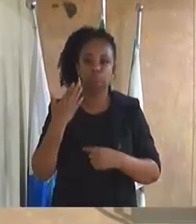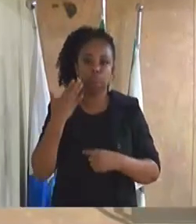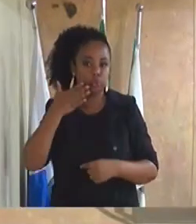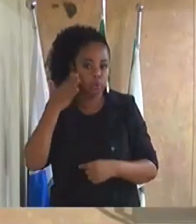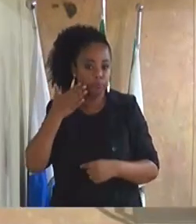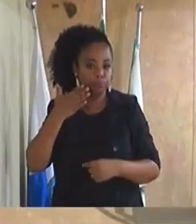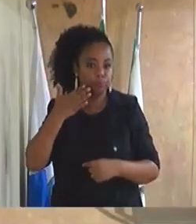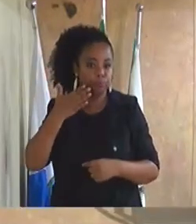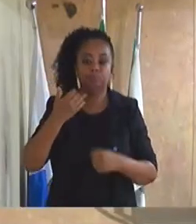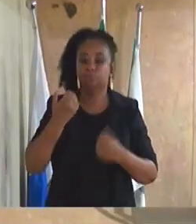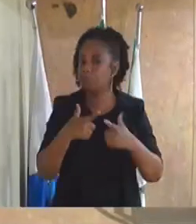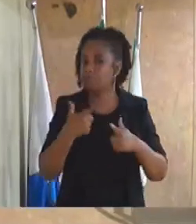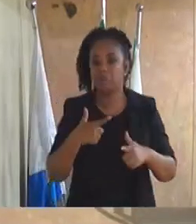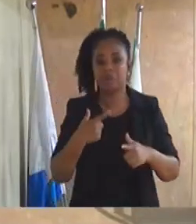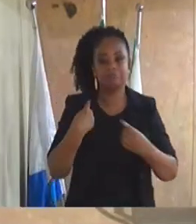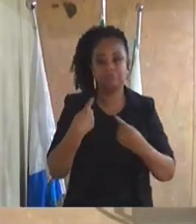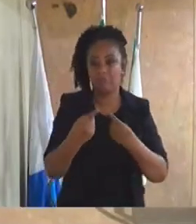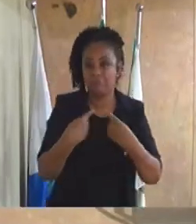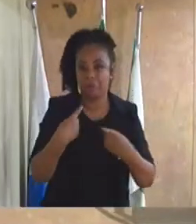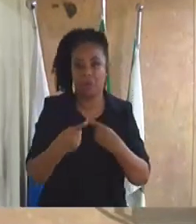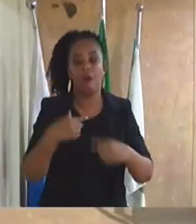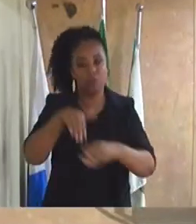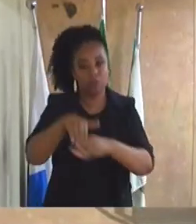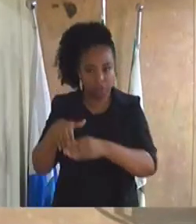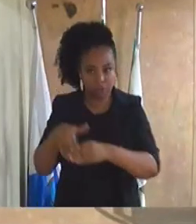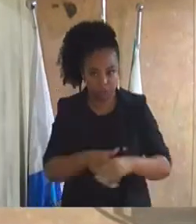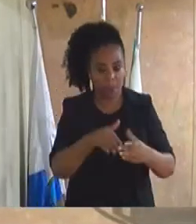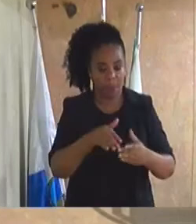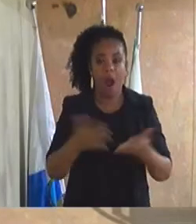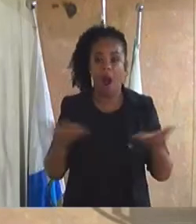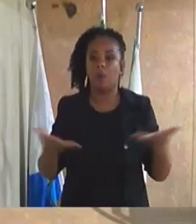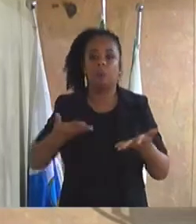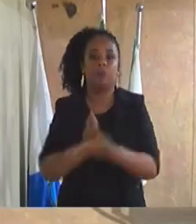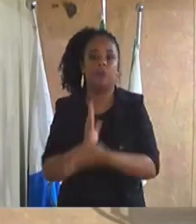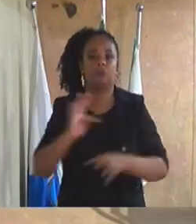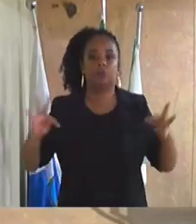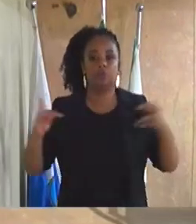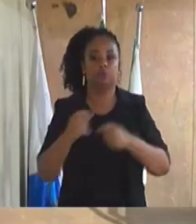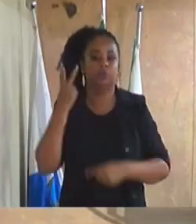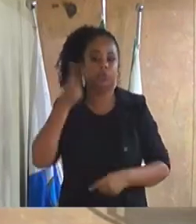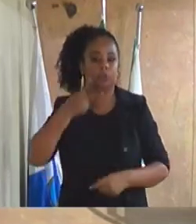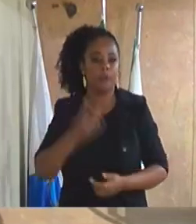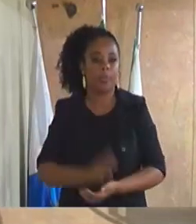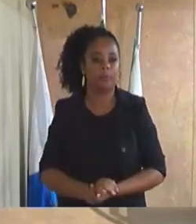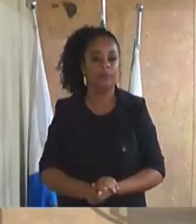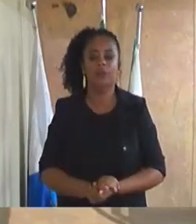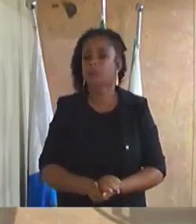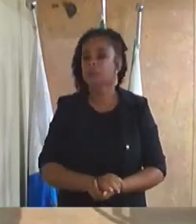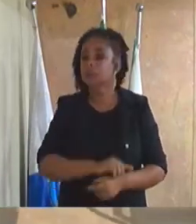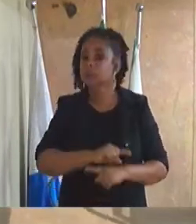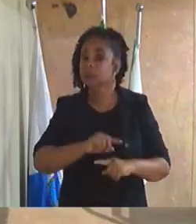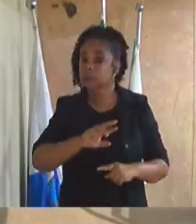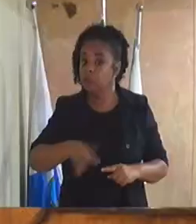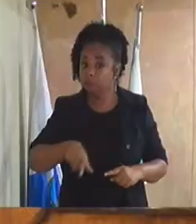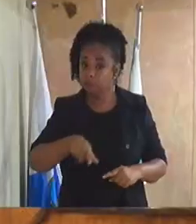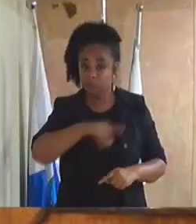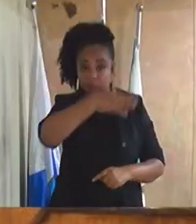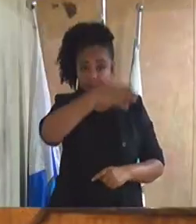quem queira discutir a matéria encontra sem votação aprovado por unanimidade não esquecemos que são as emendas